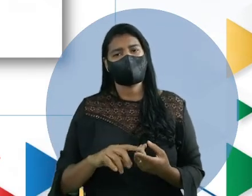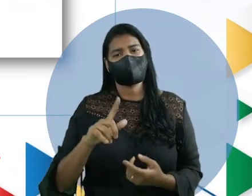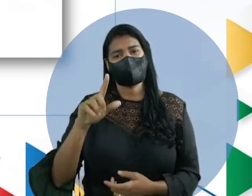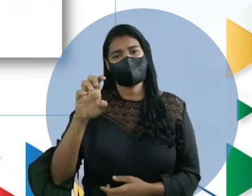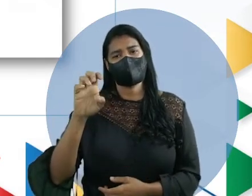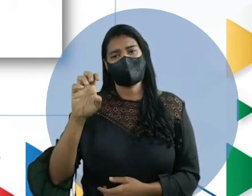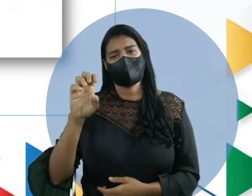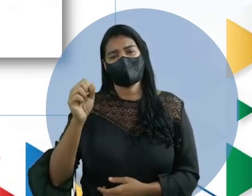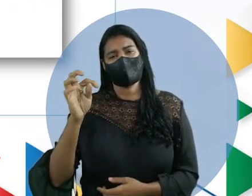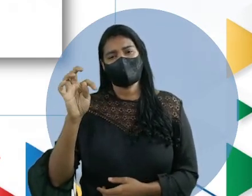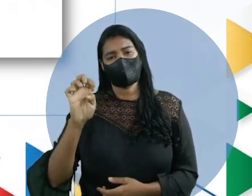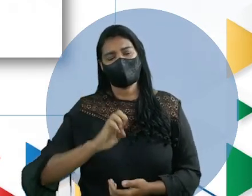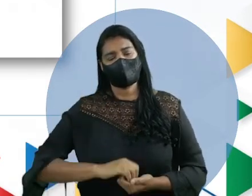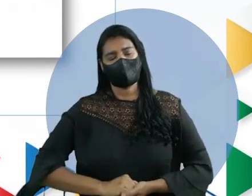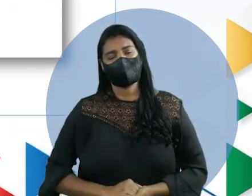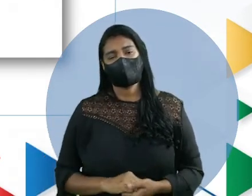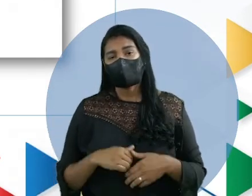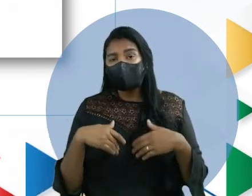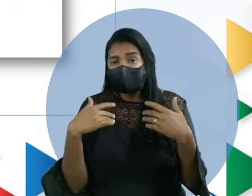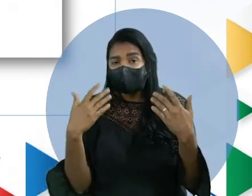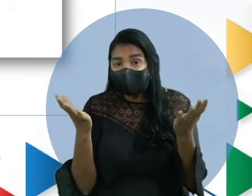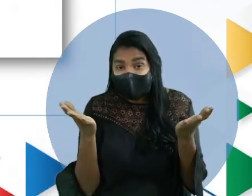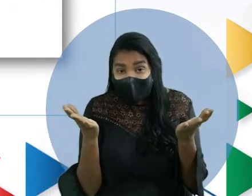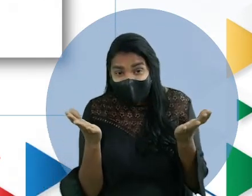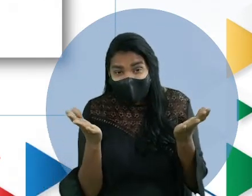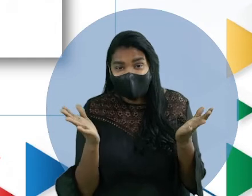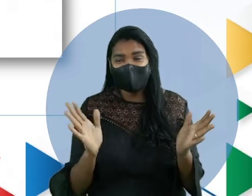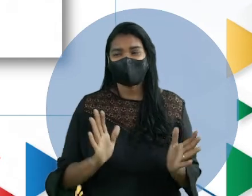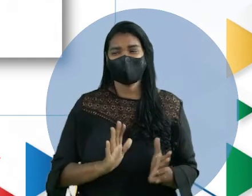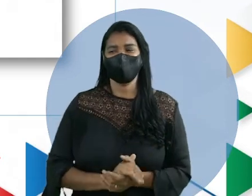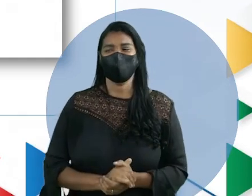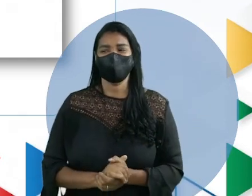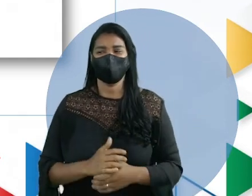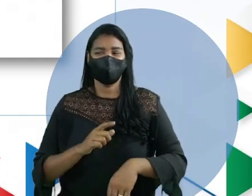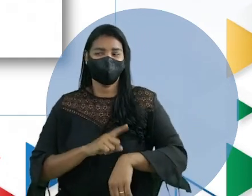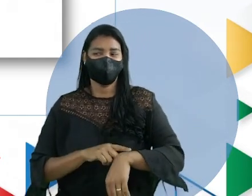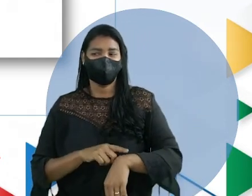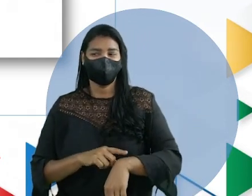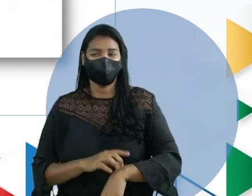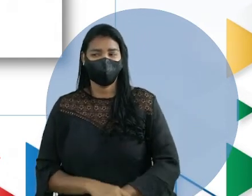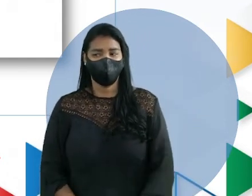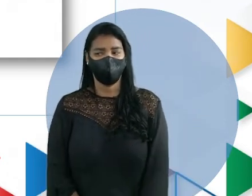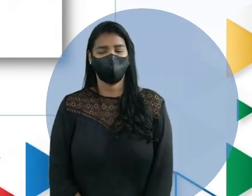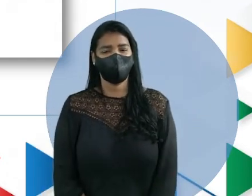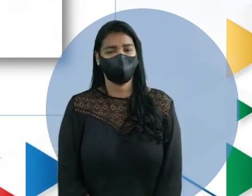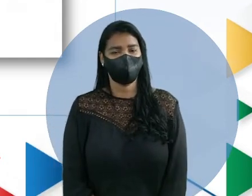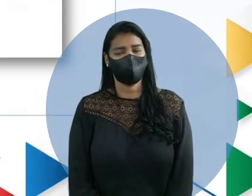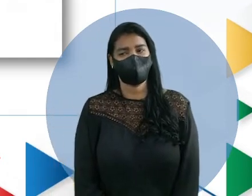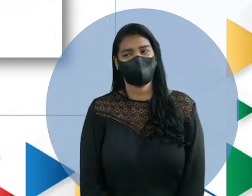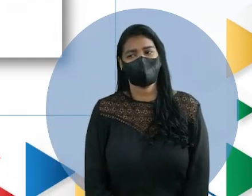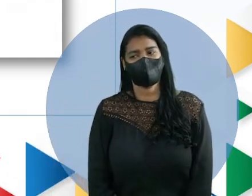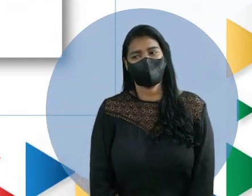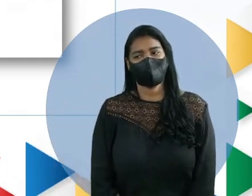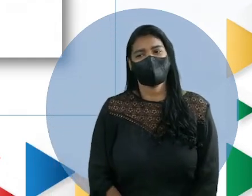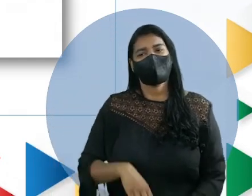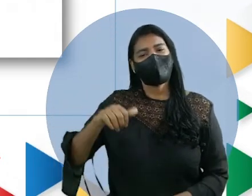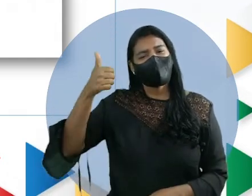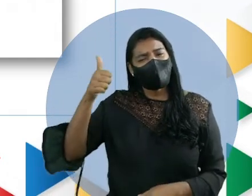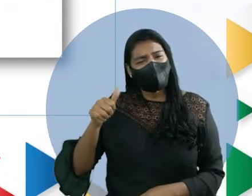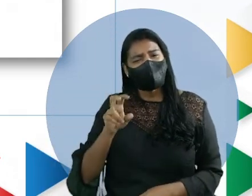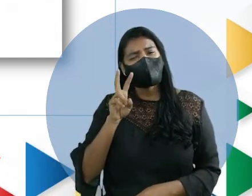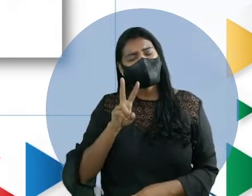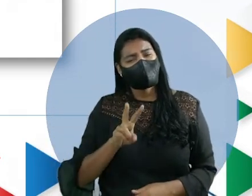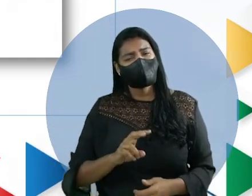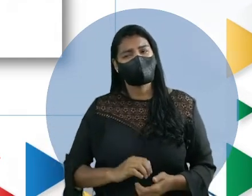Leste. E aí, meus anjos? Dão tempo? Vamos lá, vamos tentar. Analise aí, veja